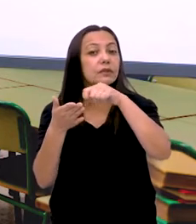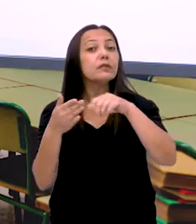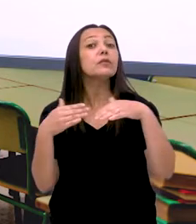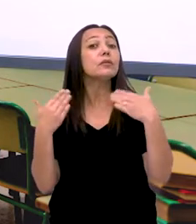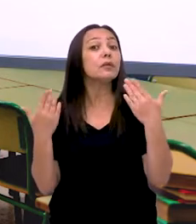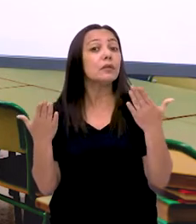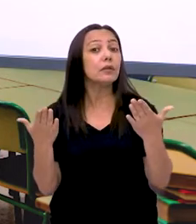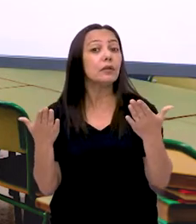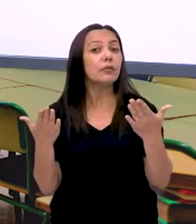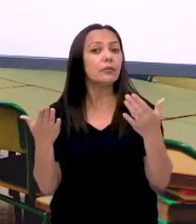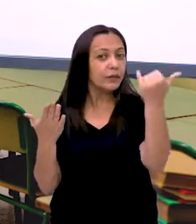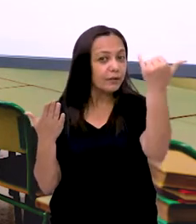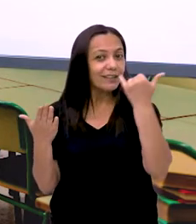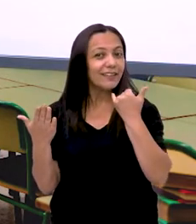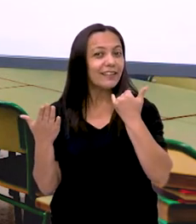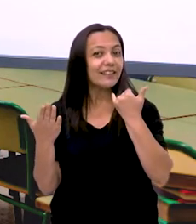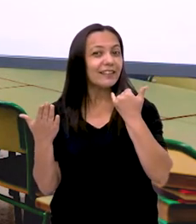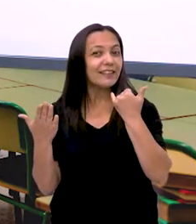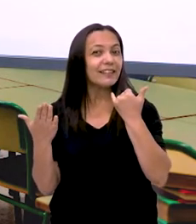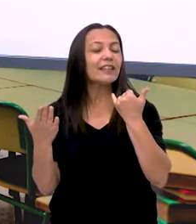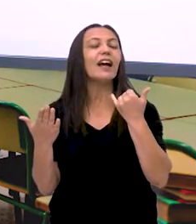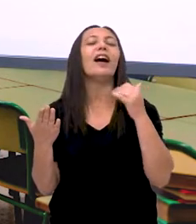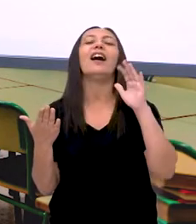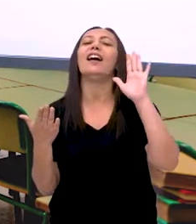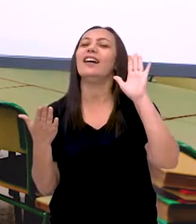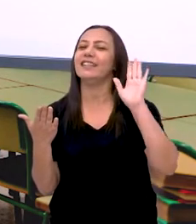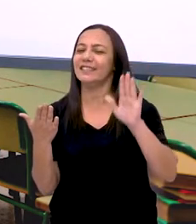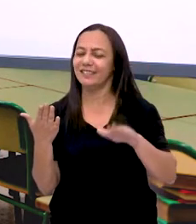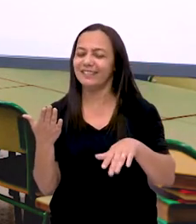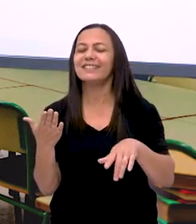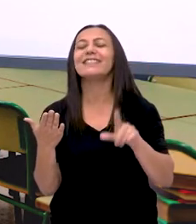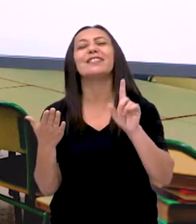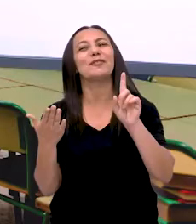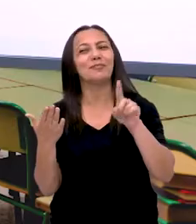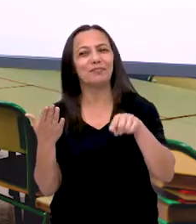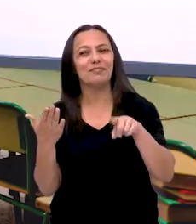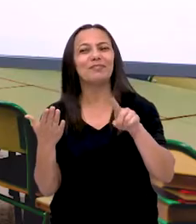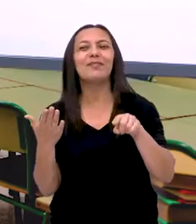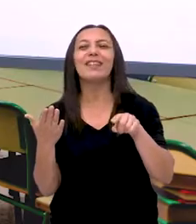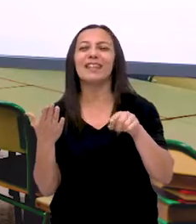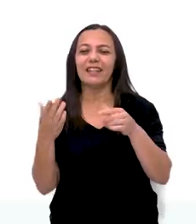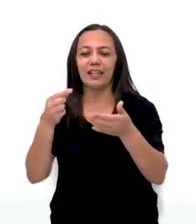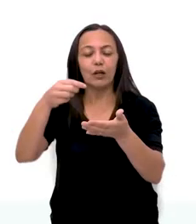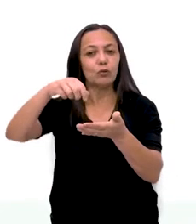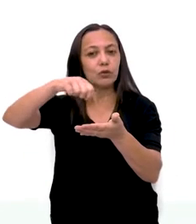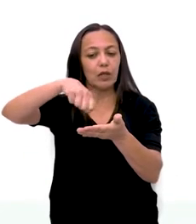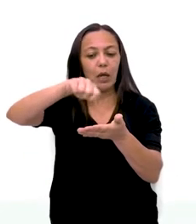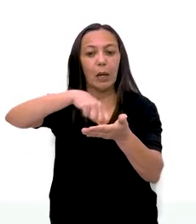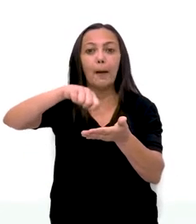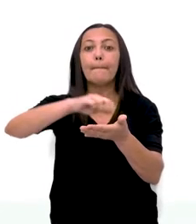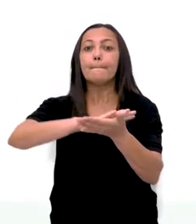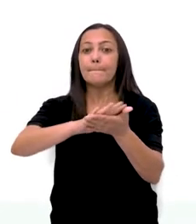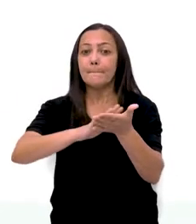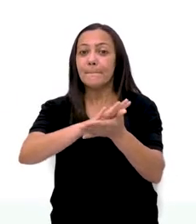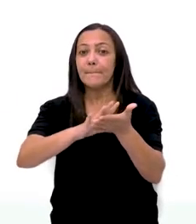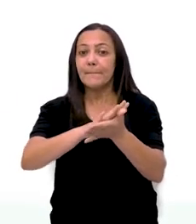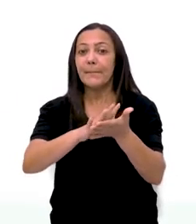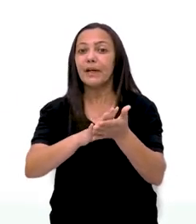escreveu aí? Diz para eu ouvir. Ah, exatamente, o detergente.